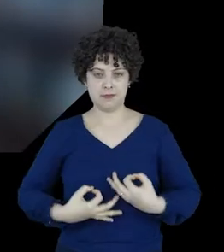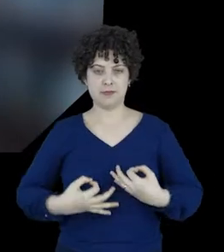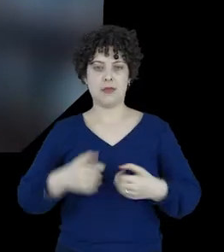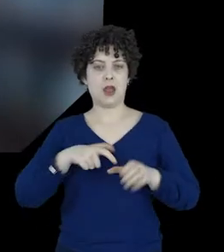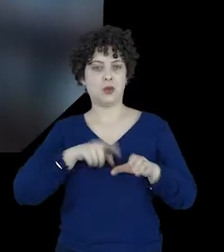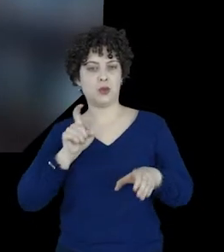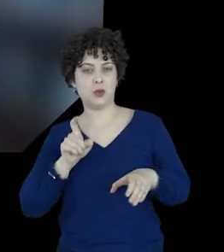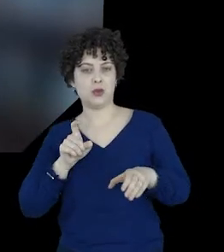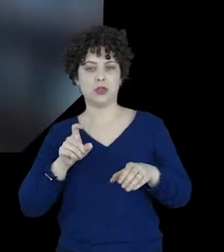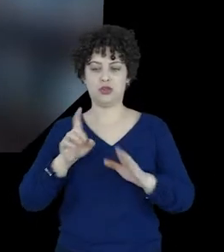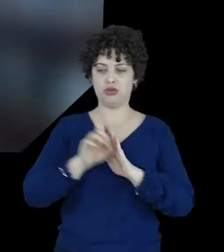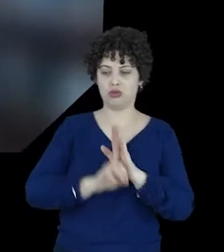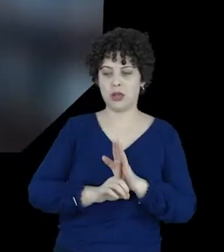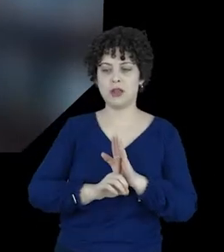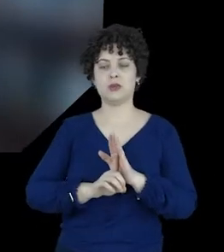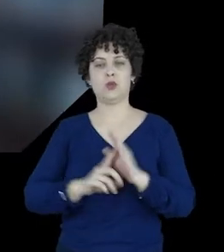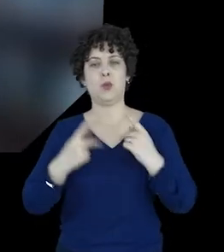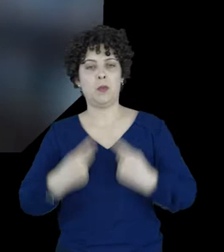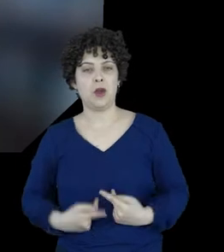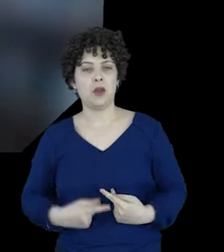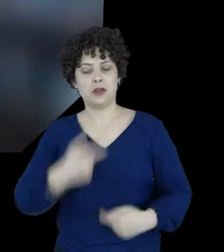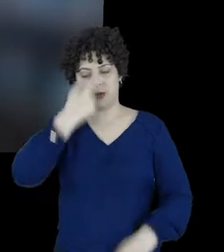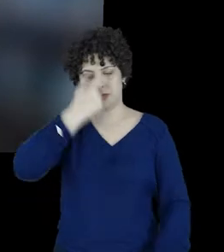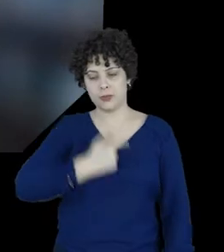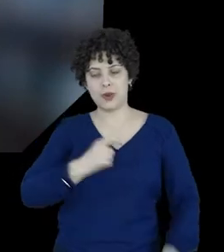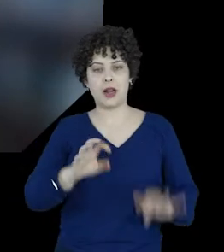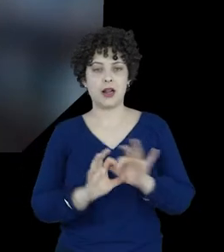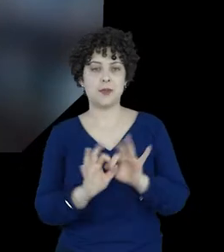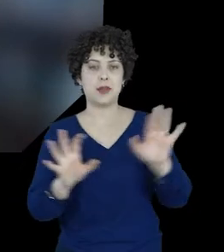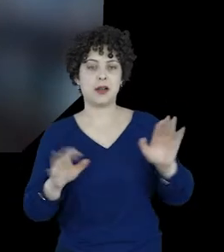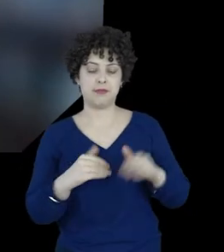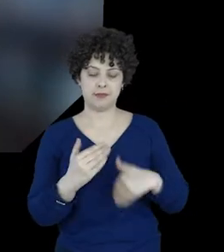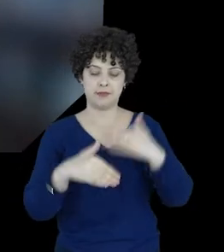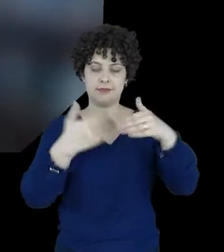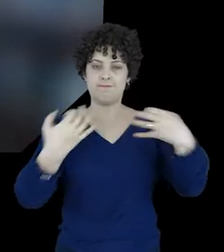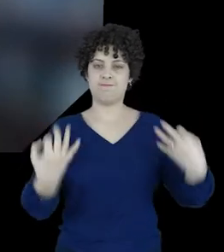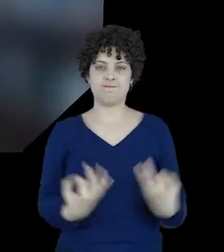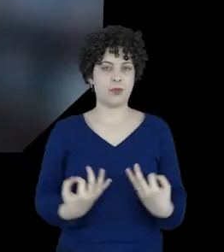a autonomia, os direitos civis e a liberdade, e o completo desenvolvimento.